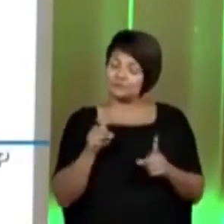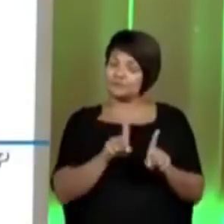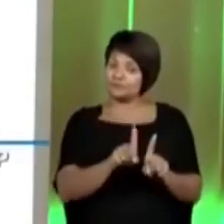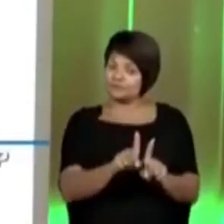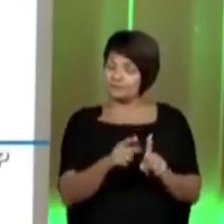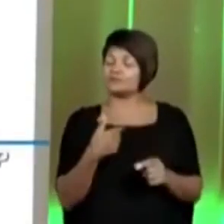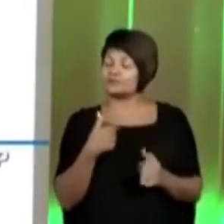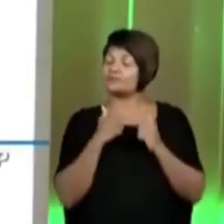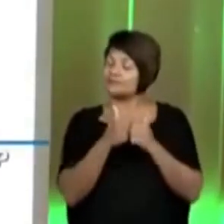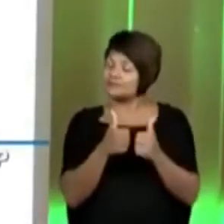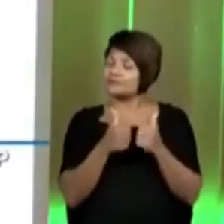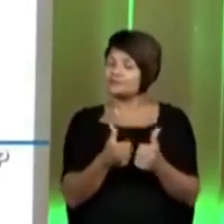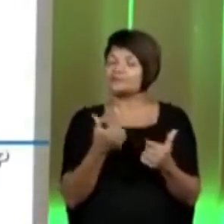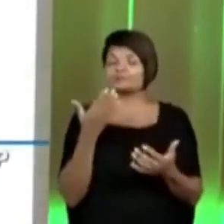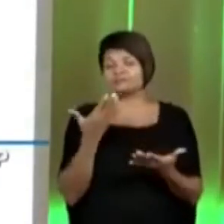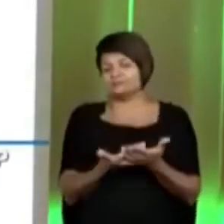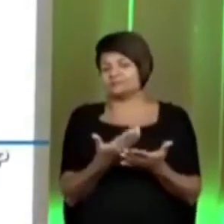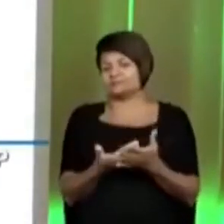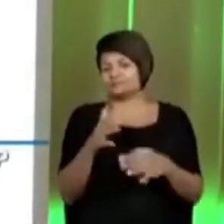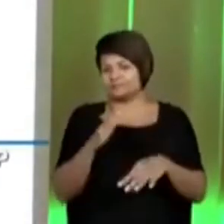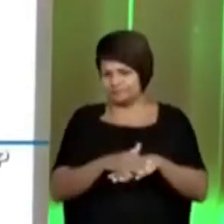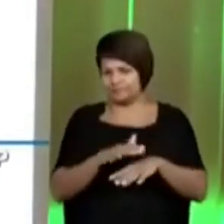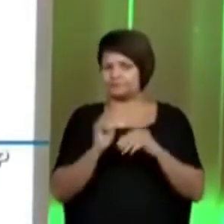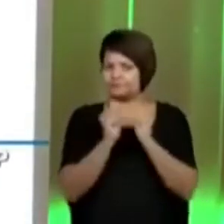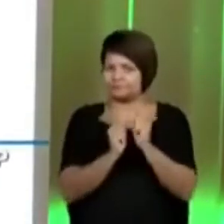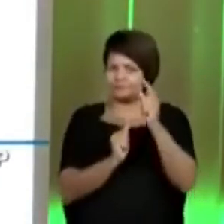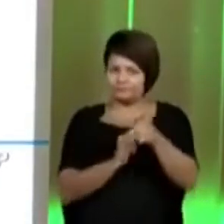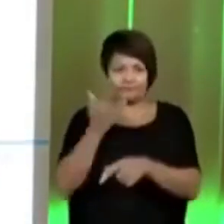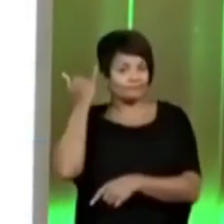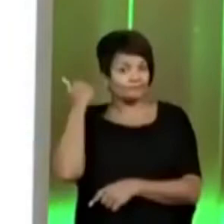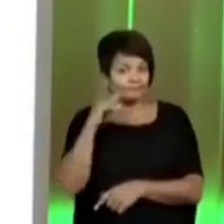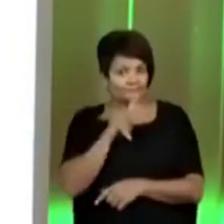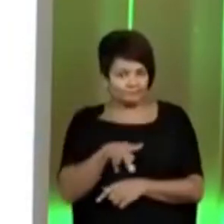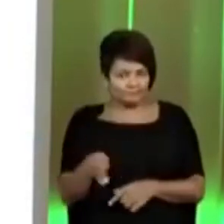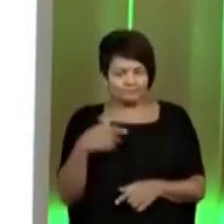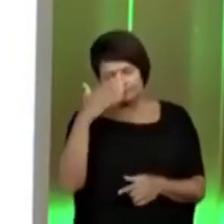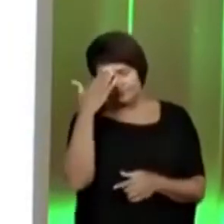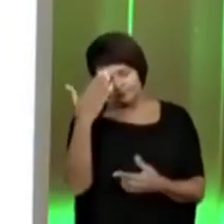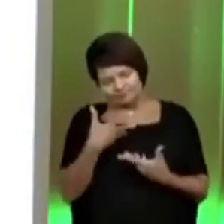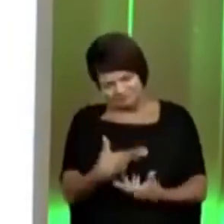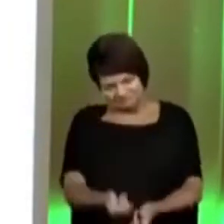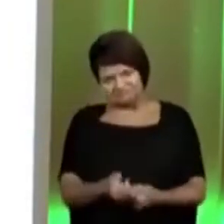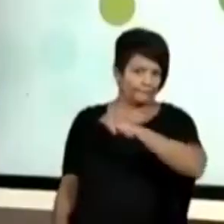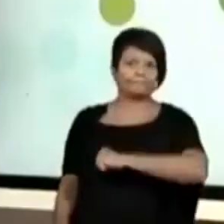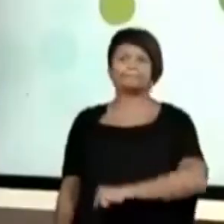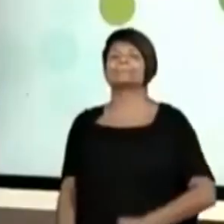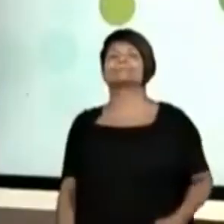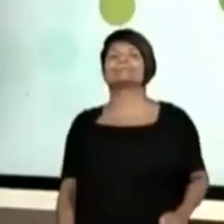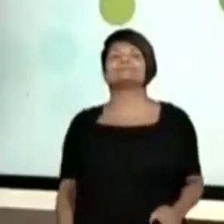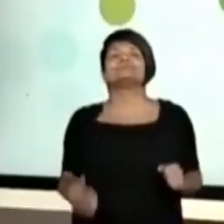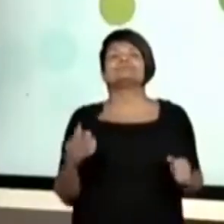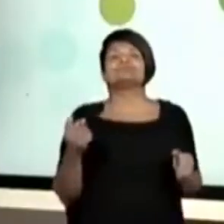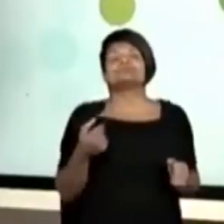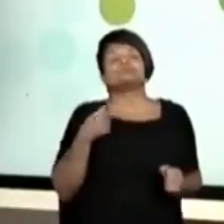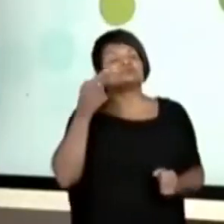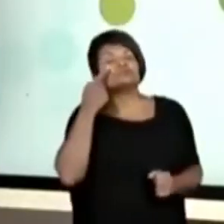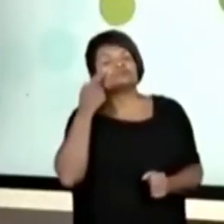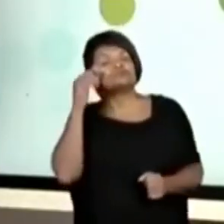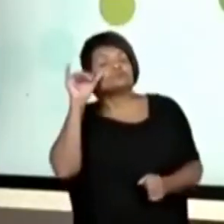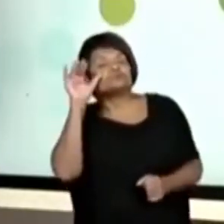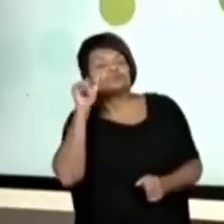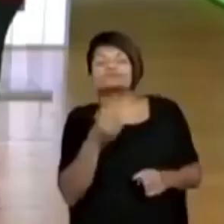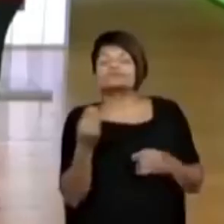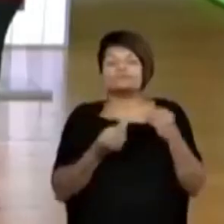aula de matemática junto com vocês. E a professora Juliana. Professora, muito obrigada pelo convite. Vamos dar uma olhadinha na